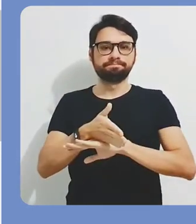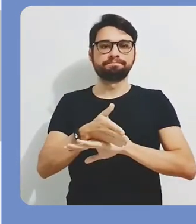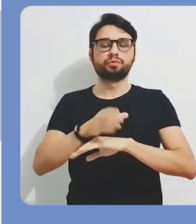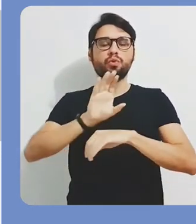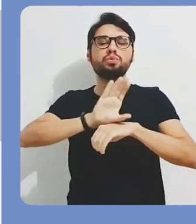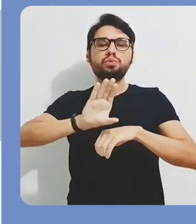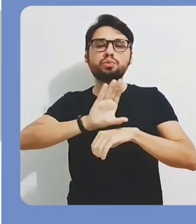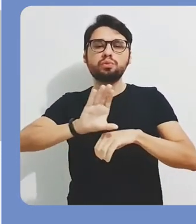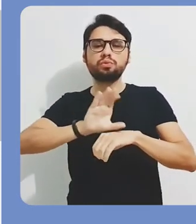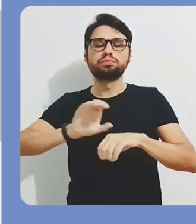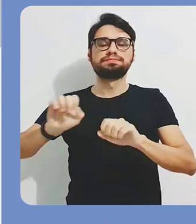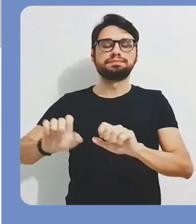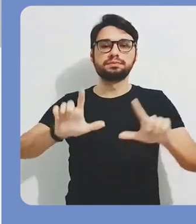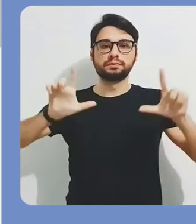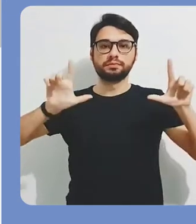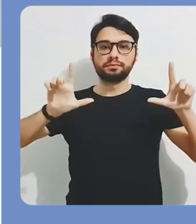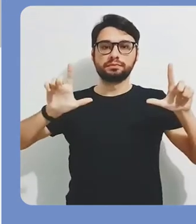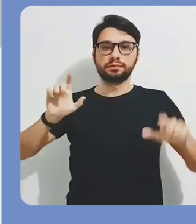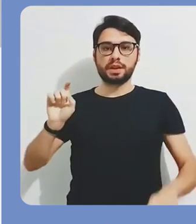inscritos.